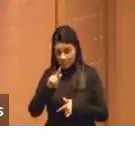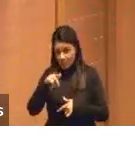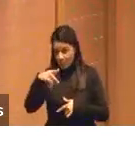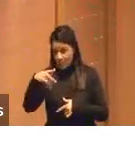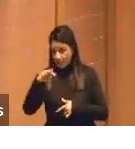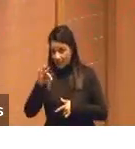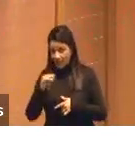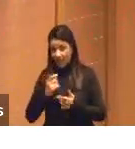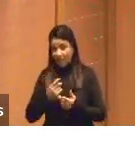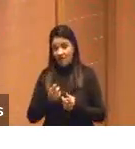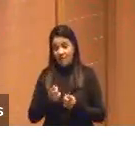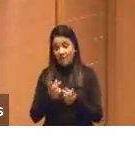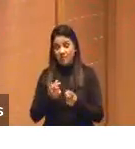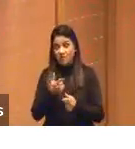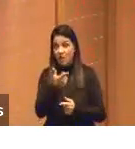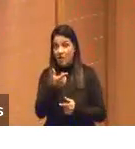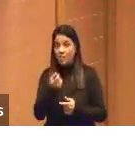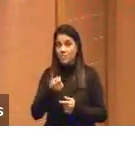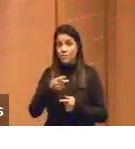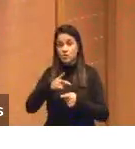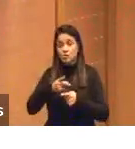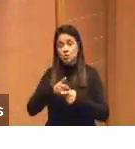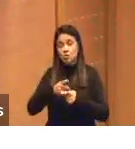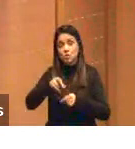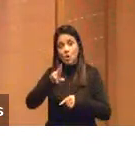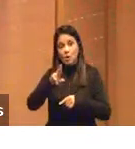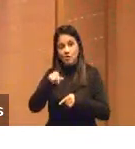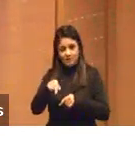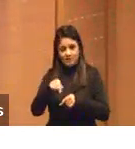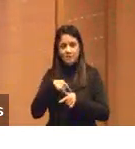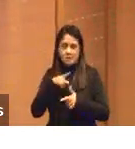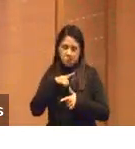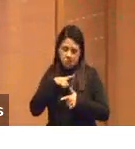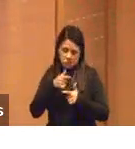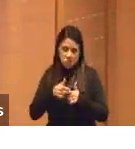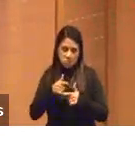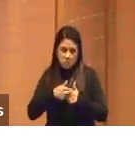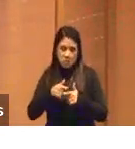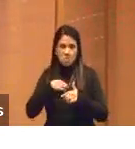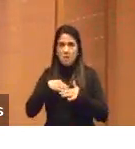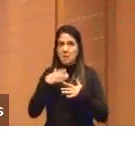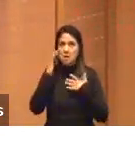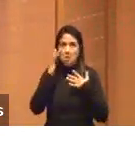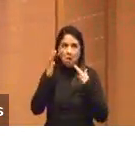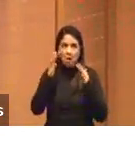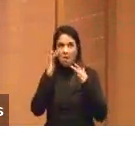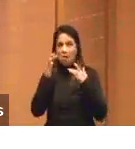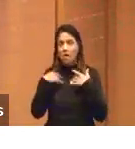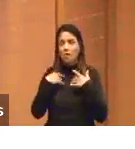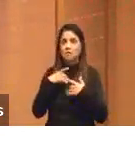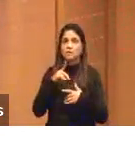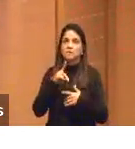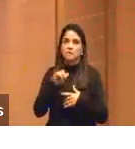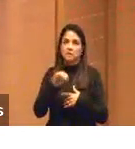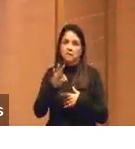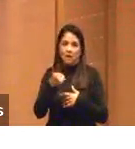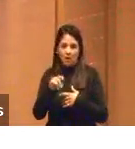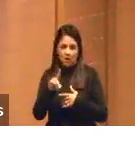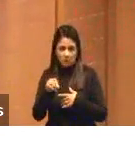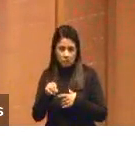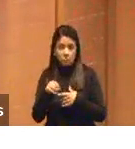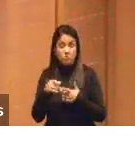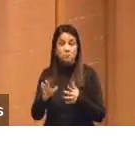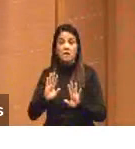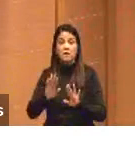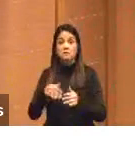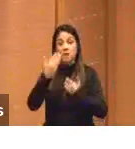Bom, e é um conhecimento que a gente não pode ignorar. Ele tem problemas, ele alucina, ele está datado, mas, gente, fizeram ele